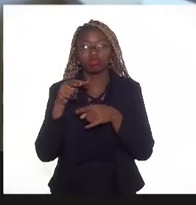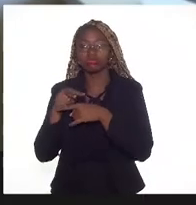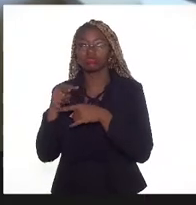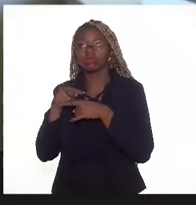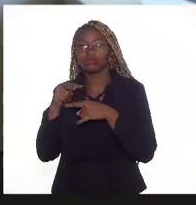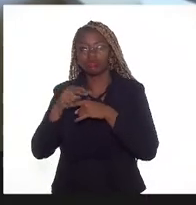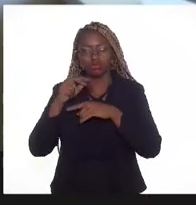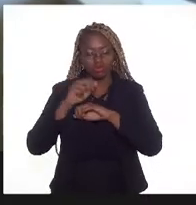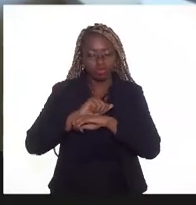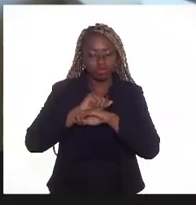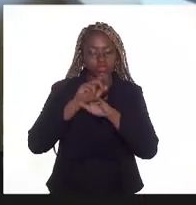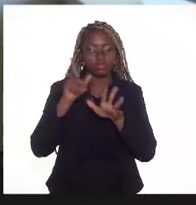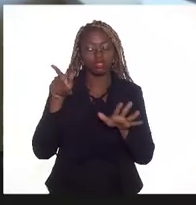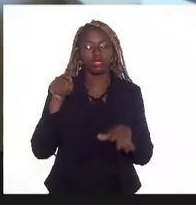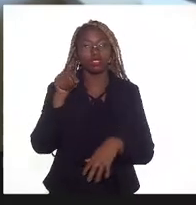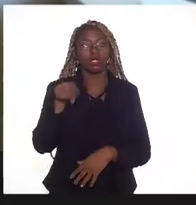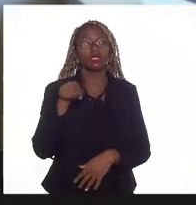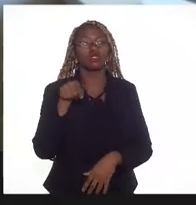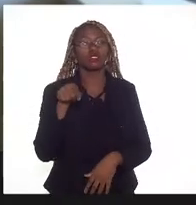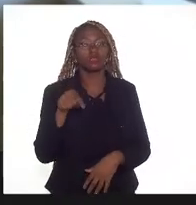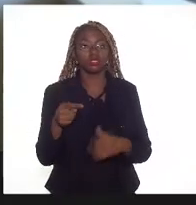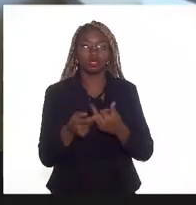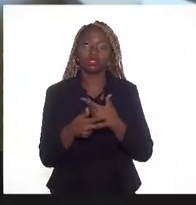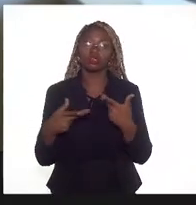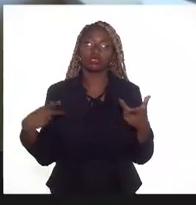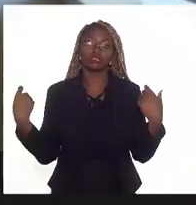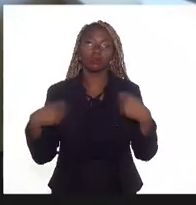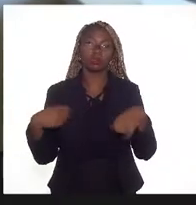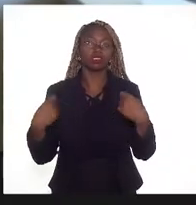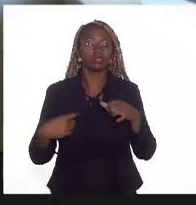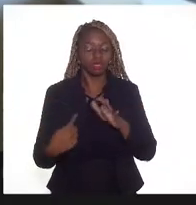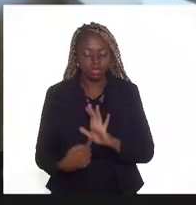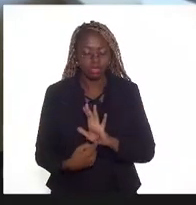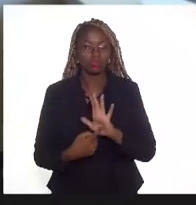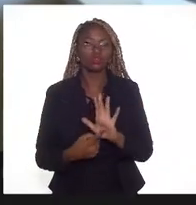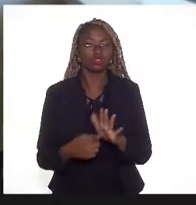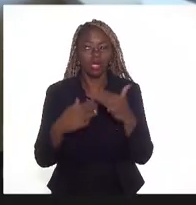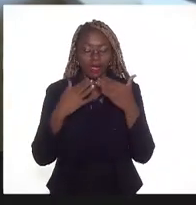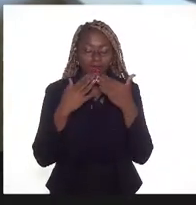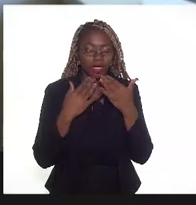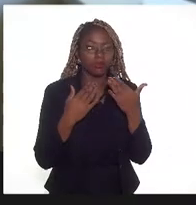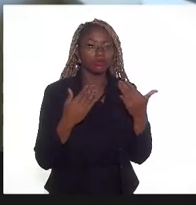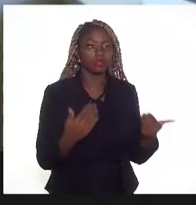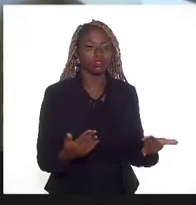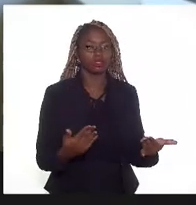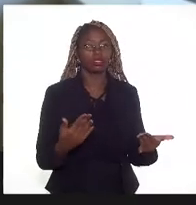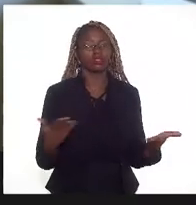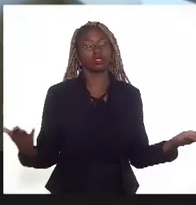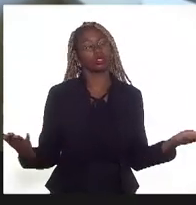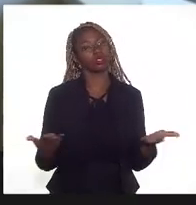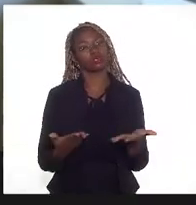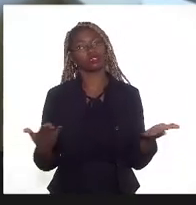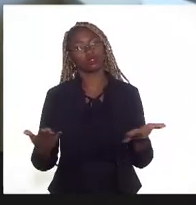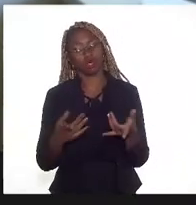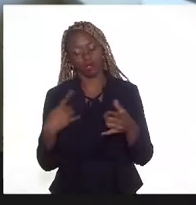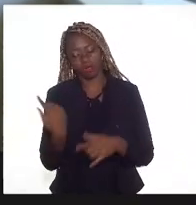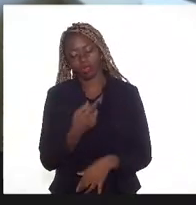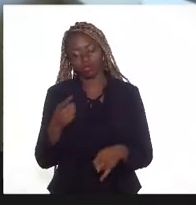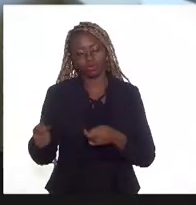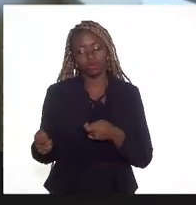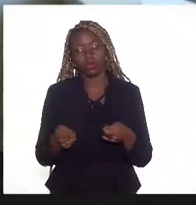transparência, que esses elementos pudessem ser trazidos a público para controle,